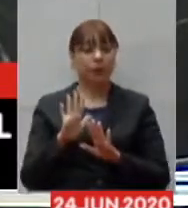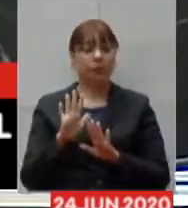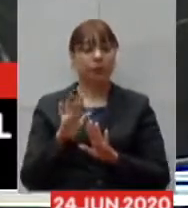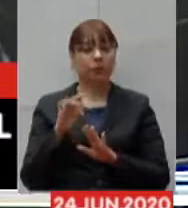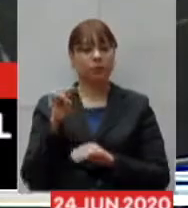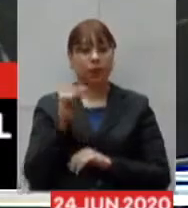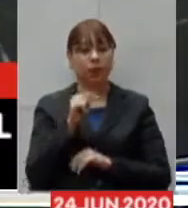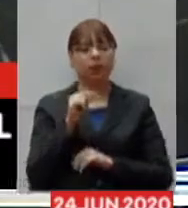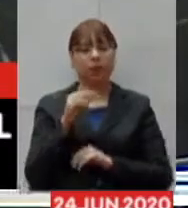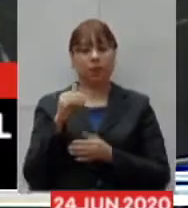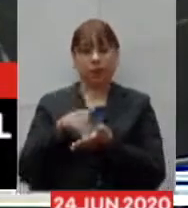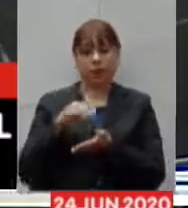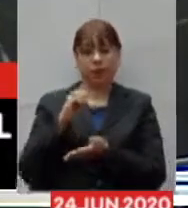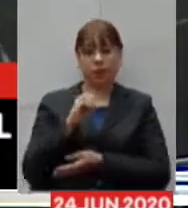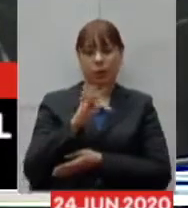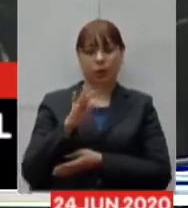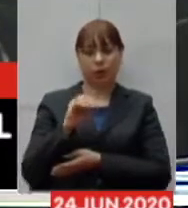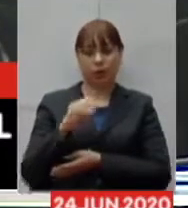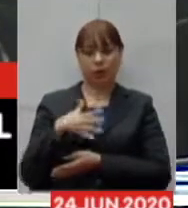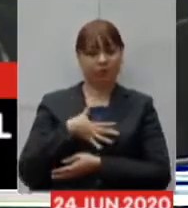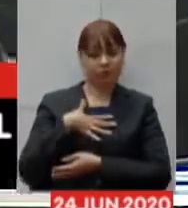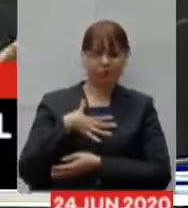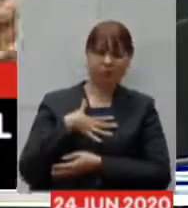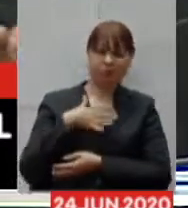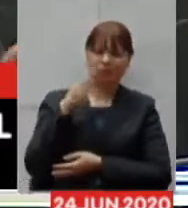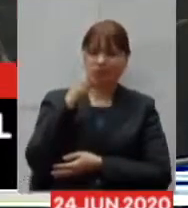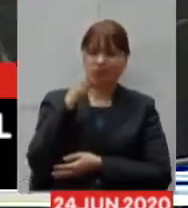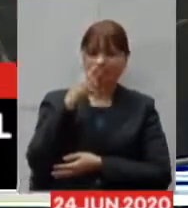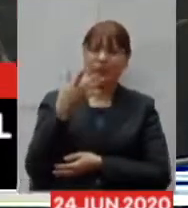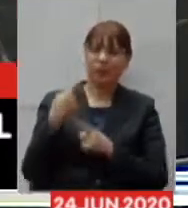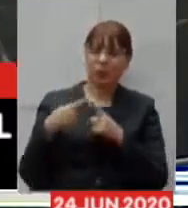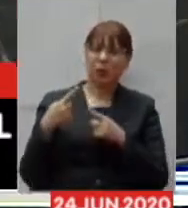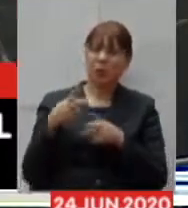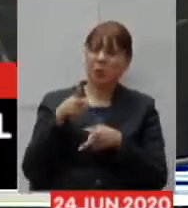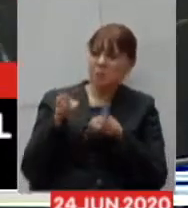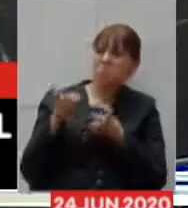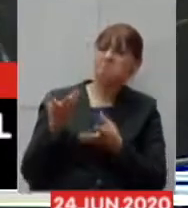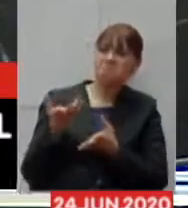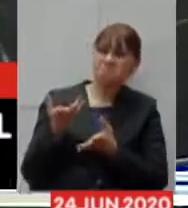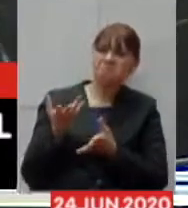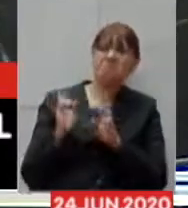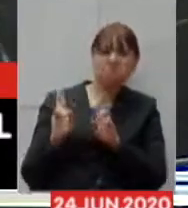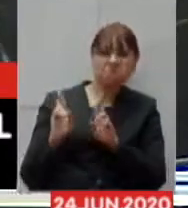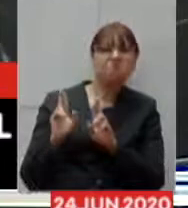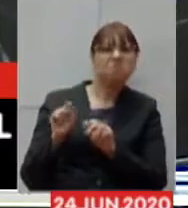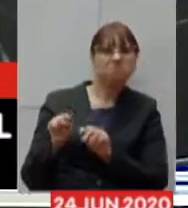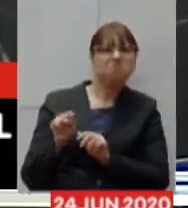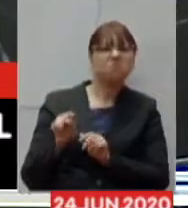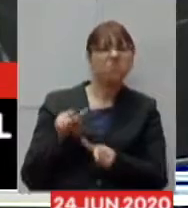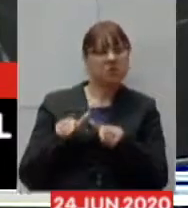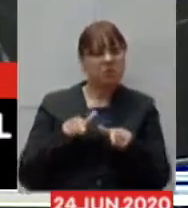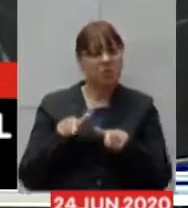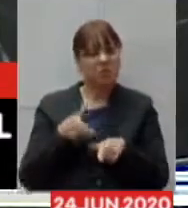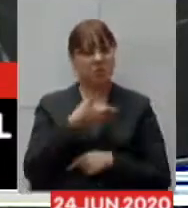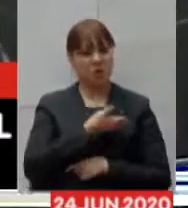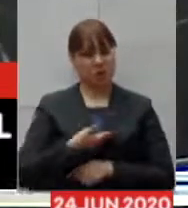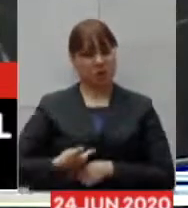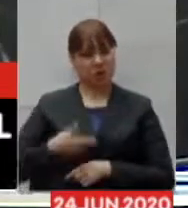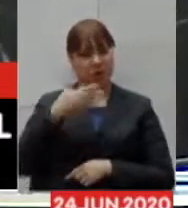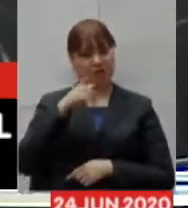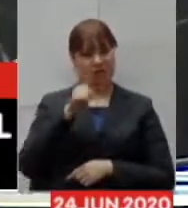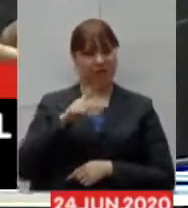satisfazem porque eu vejo que há uma responsabilidade muito grande nas ações de Minas do governo Zema